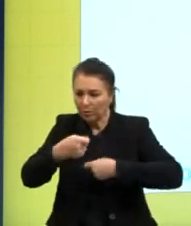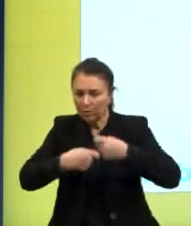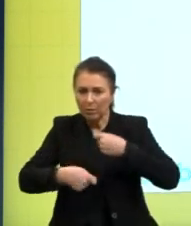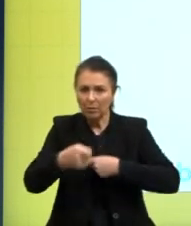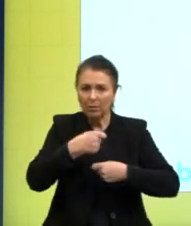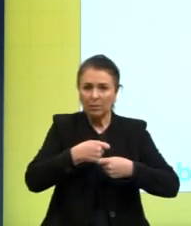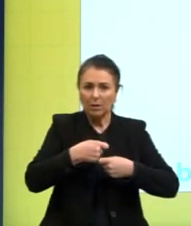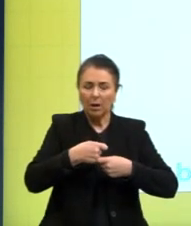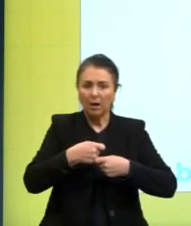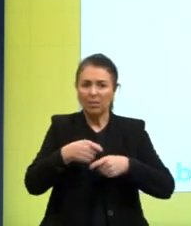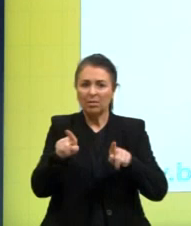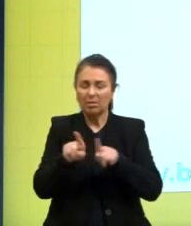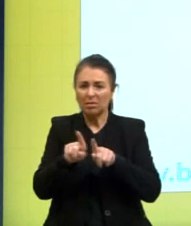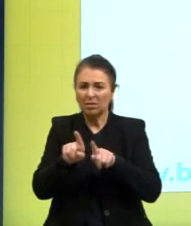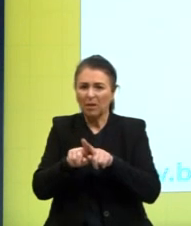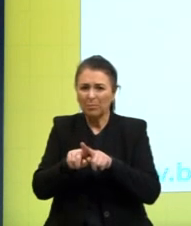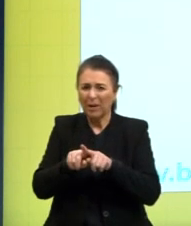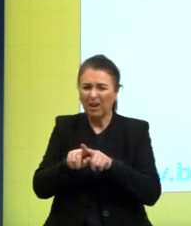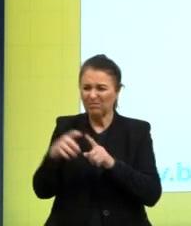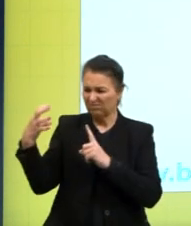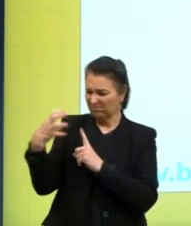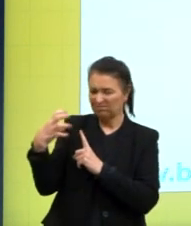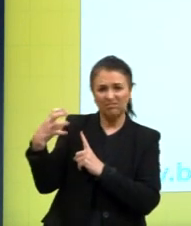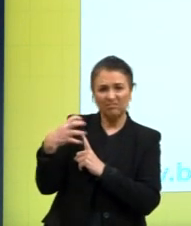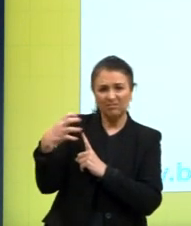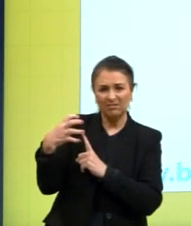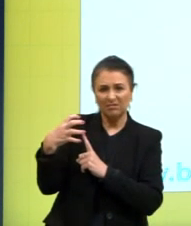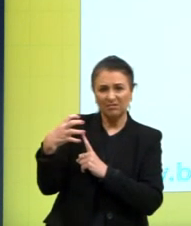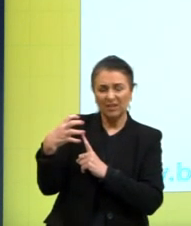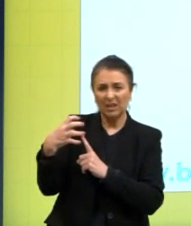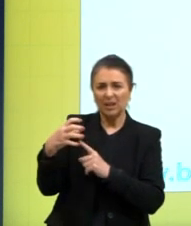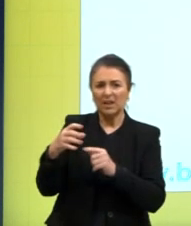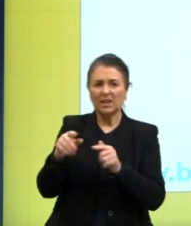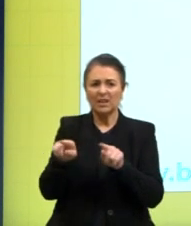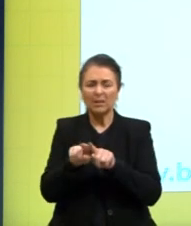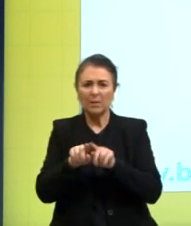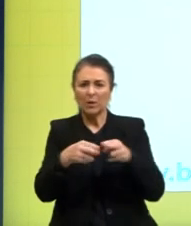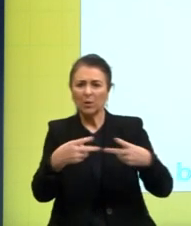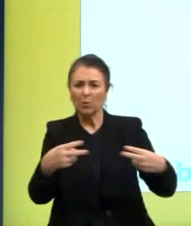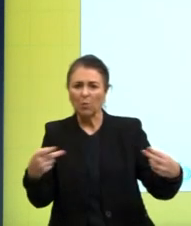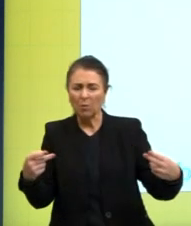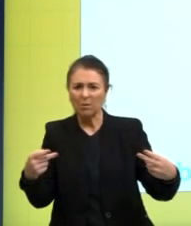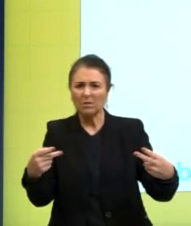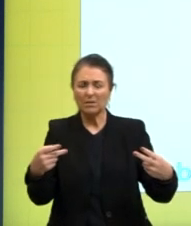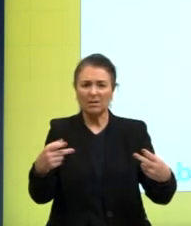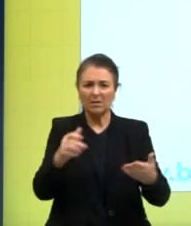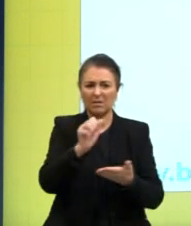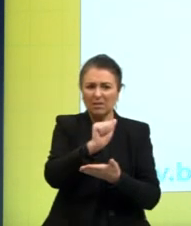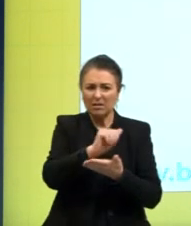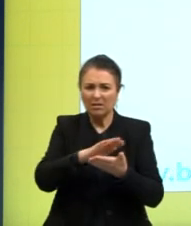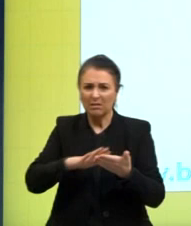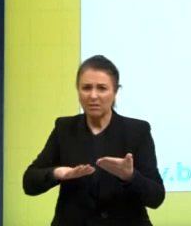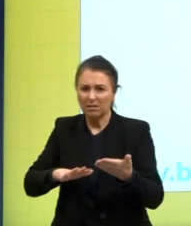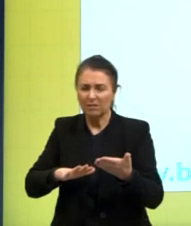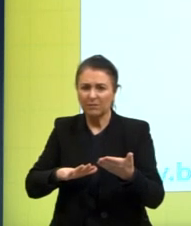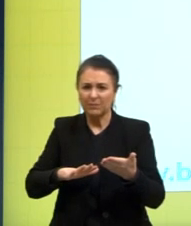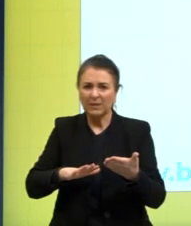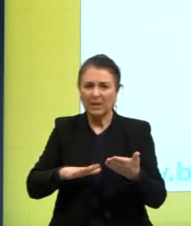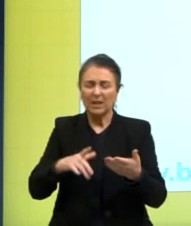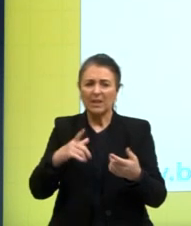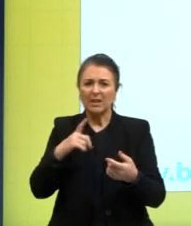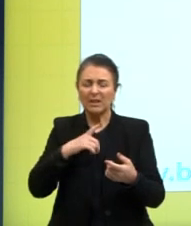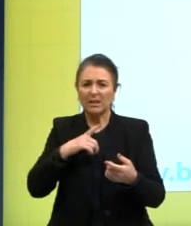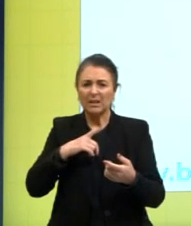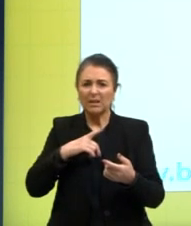chantagens e um sinfim de acontecimentos ou de fatos que deram curso a